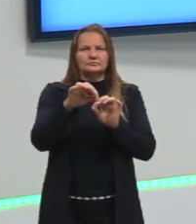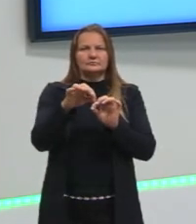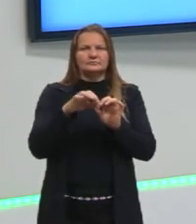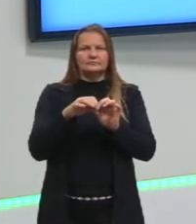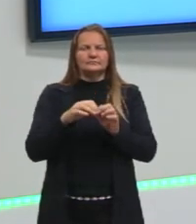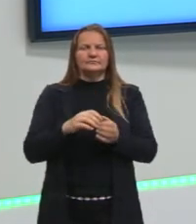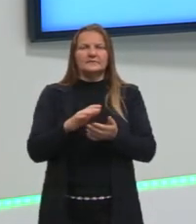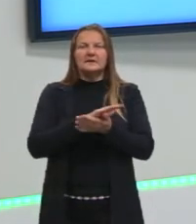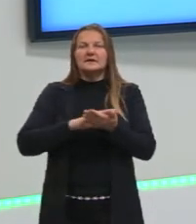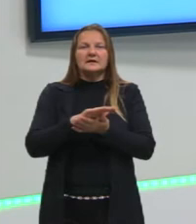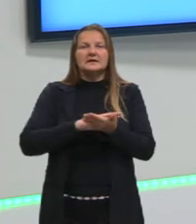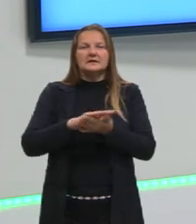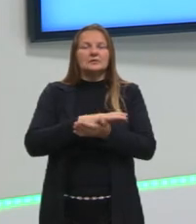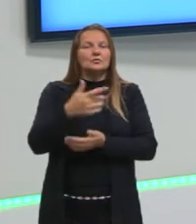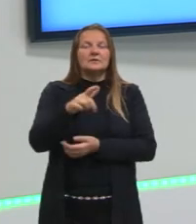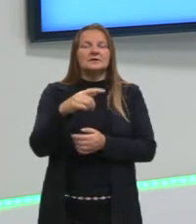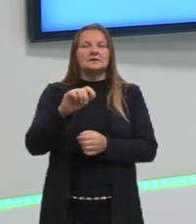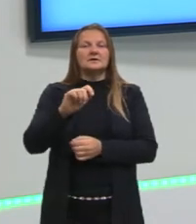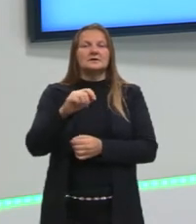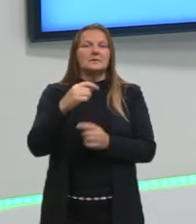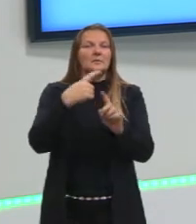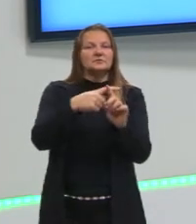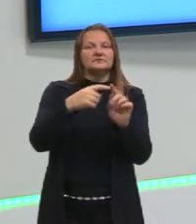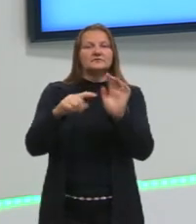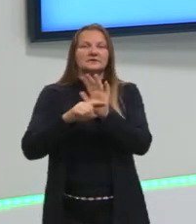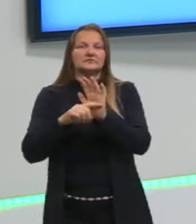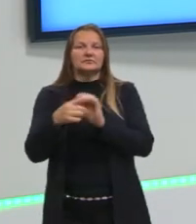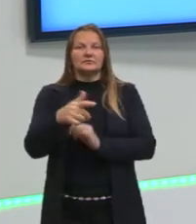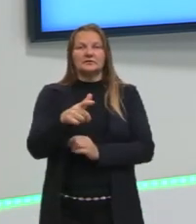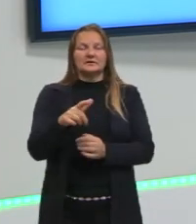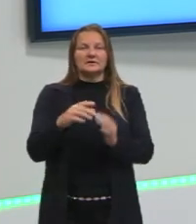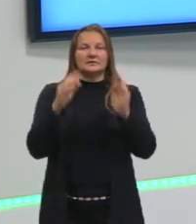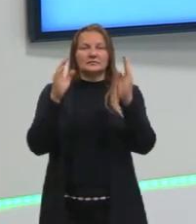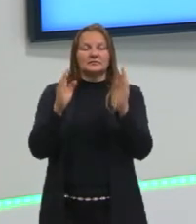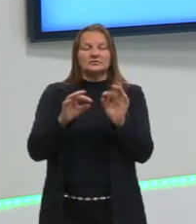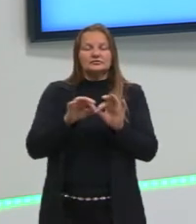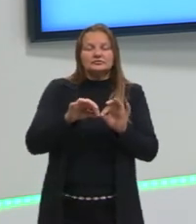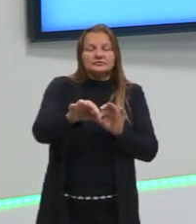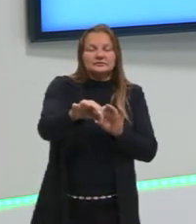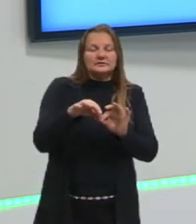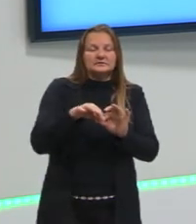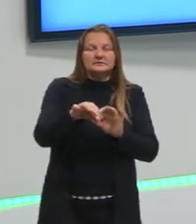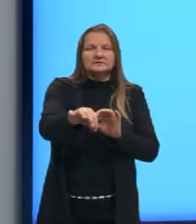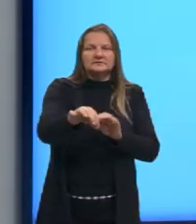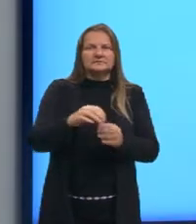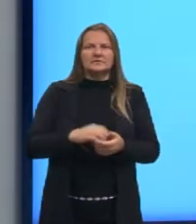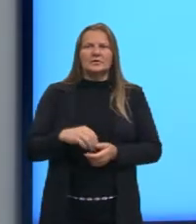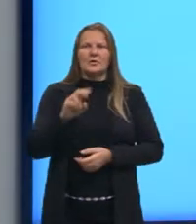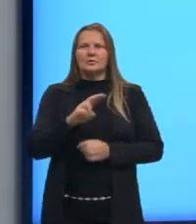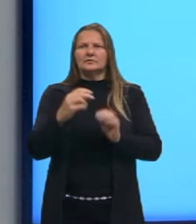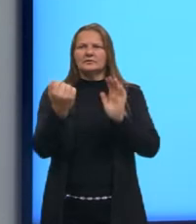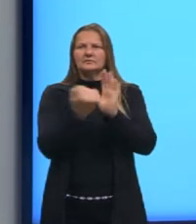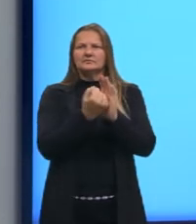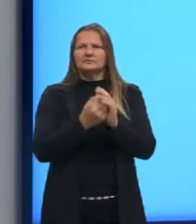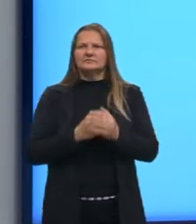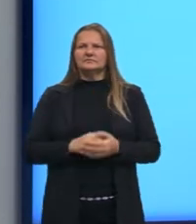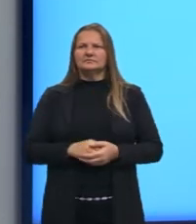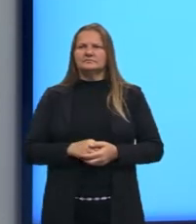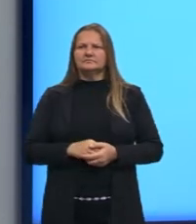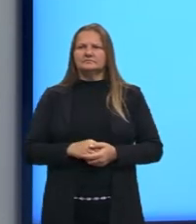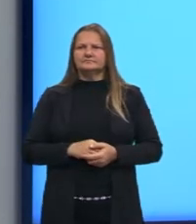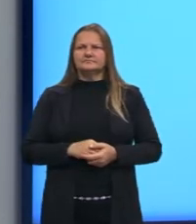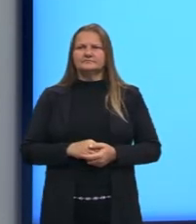não tem sinal, né? Ele não seria nem positivo nem negativo, ele se trata de uma distância. E aí, a gente utiliza o módulo, o valor